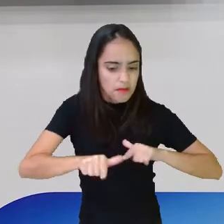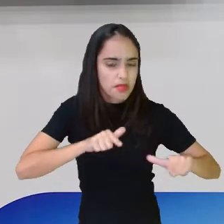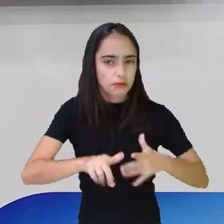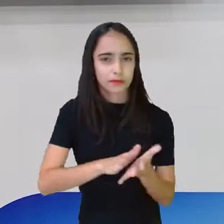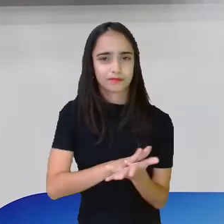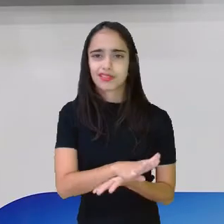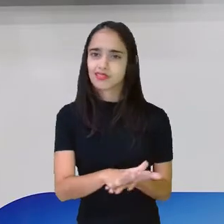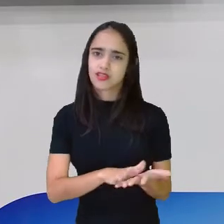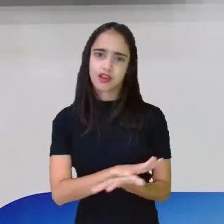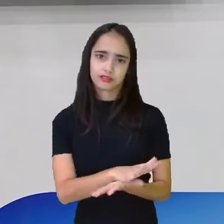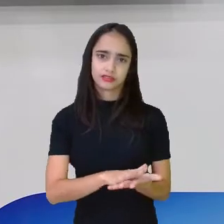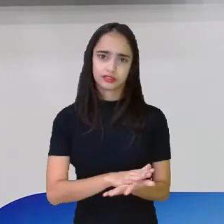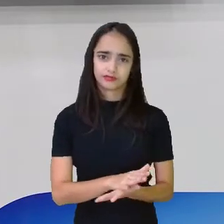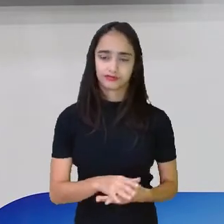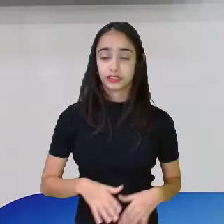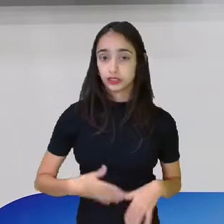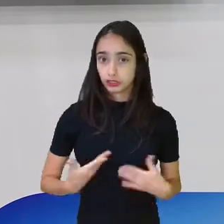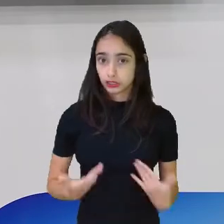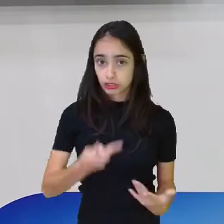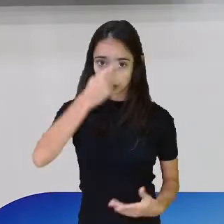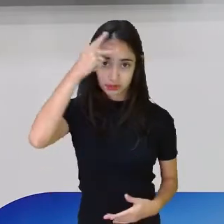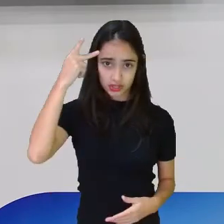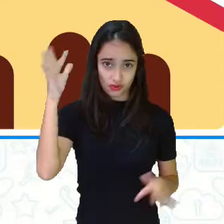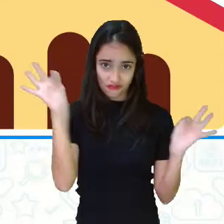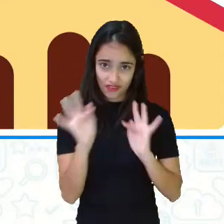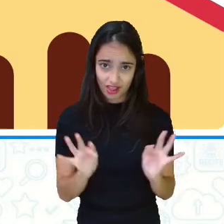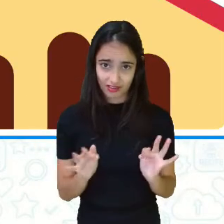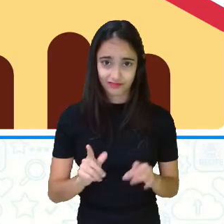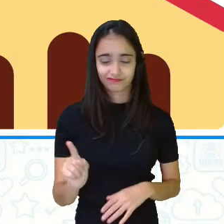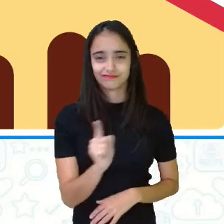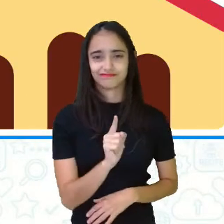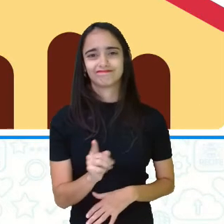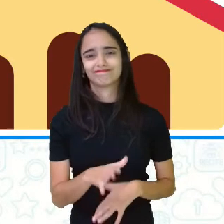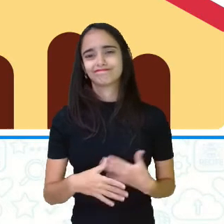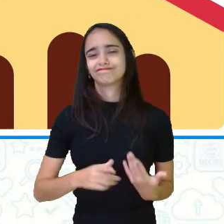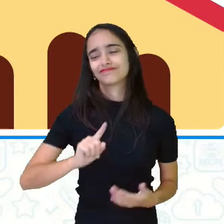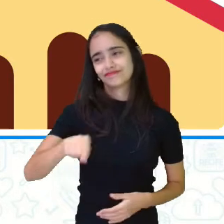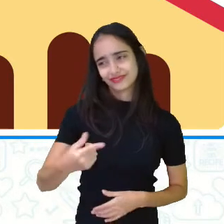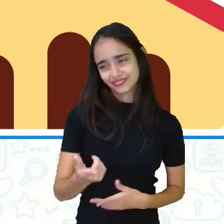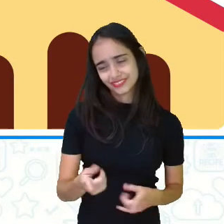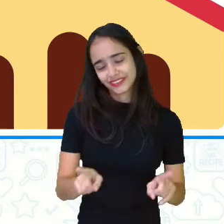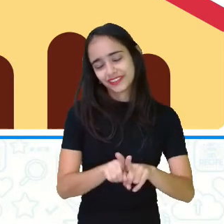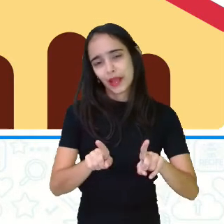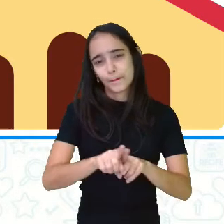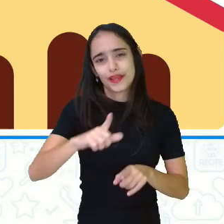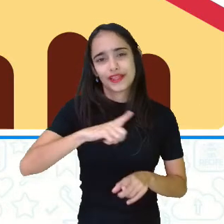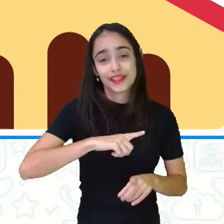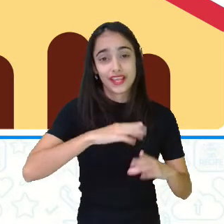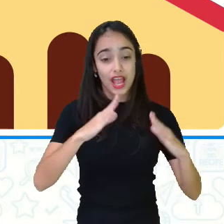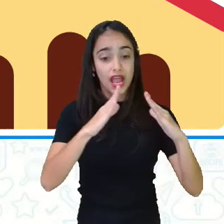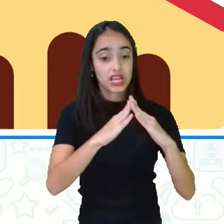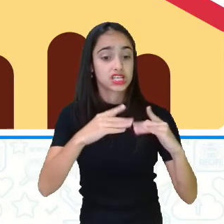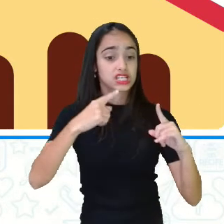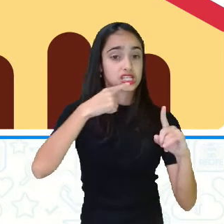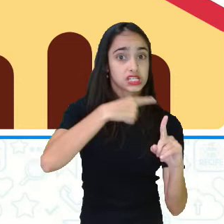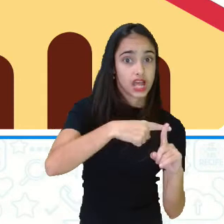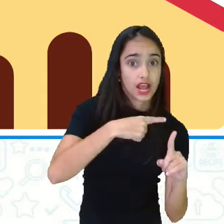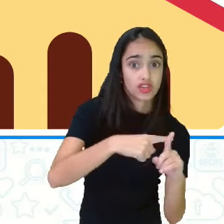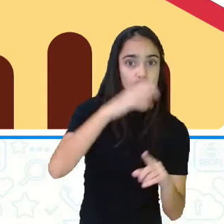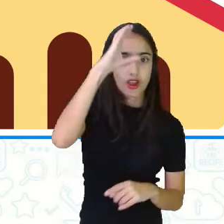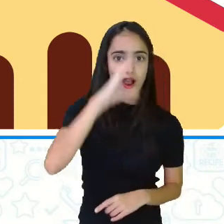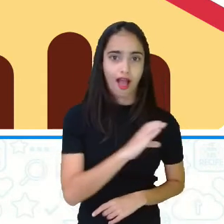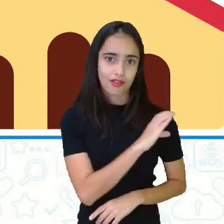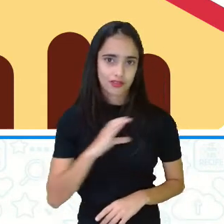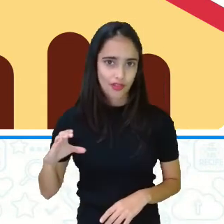escravidão. Aí o povo já não estava mais feliz. Também o quê? A igreja, que era a igreja católica daquele período, que era muito